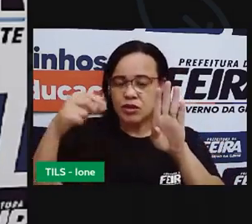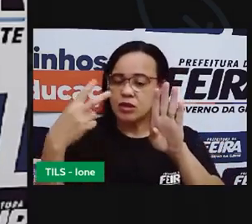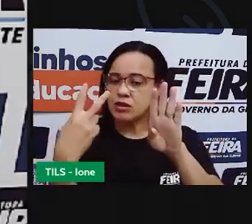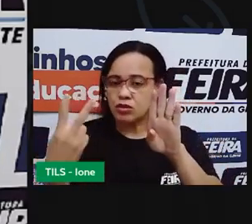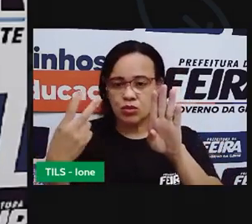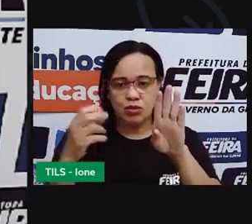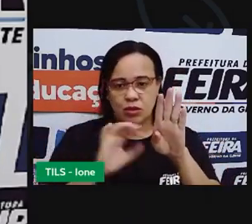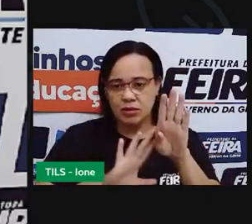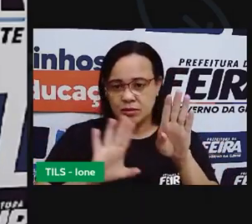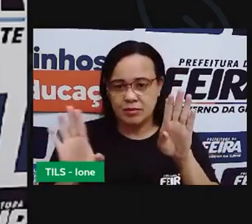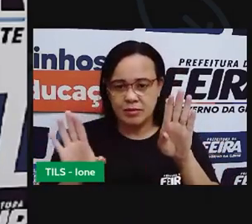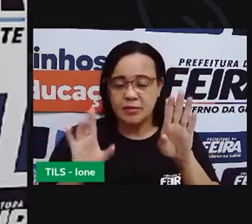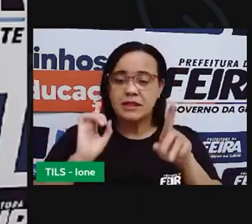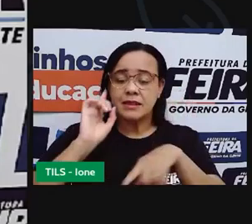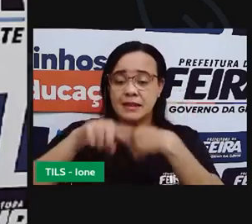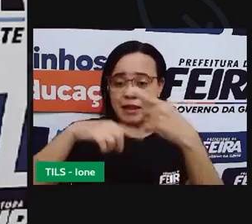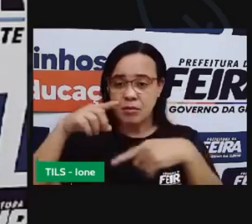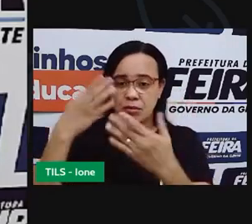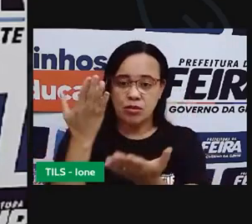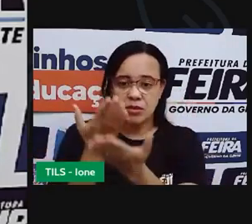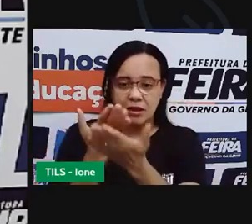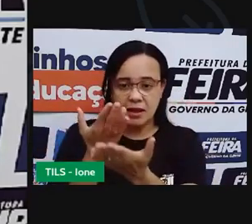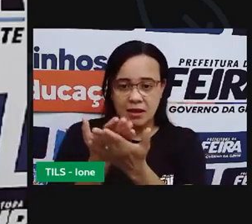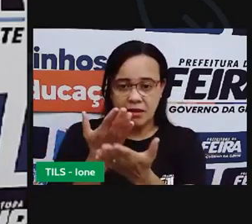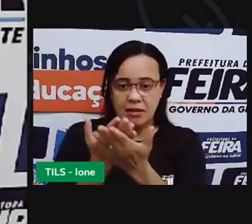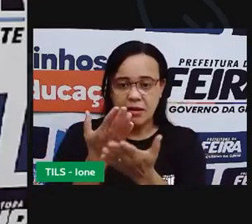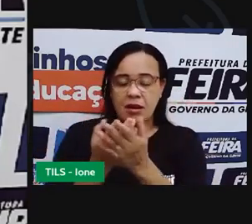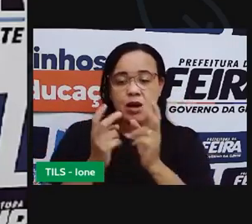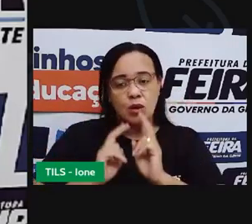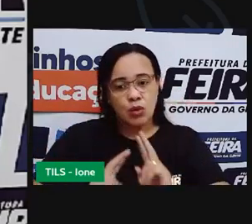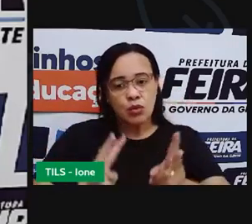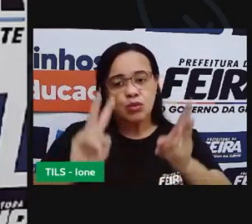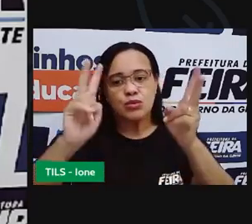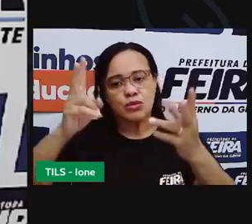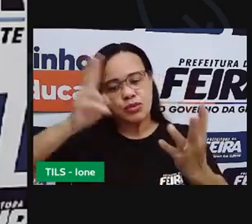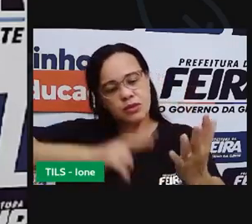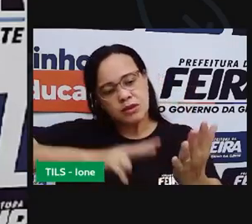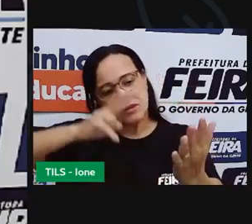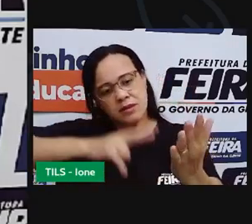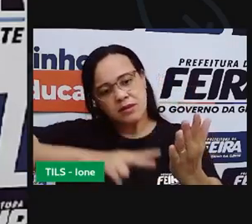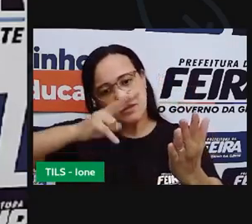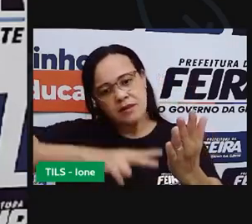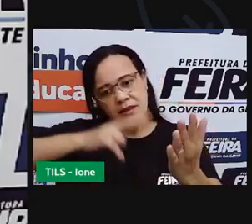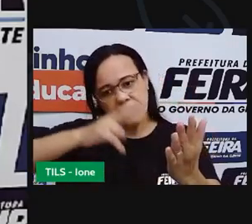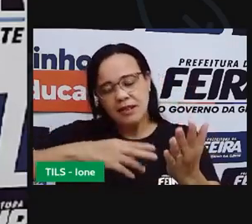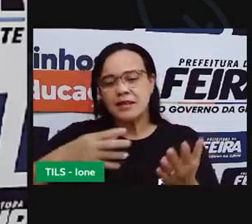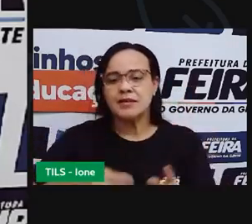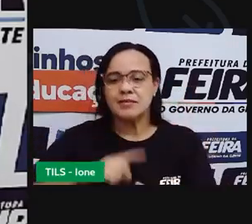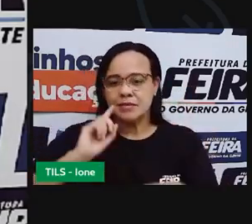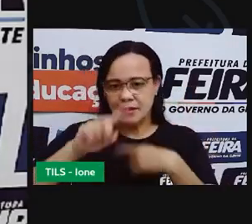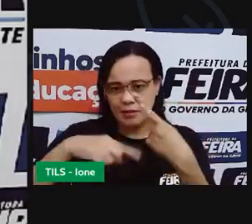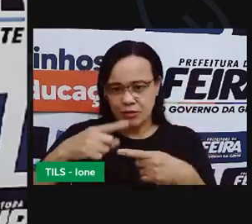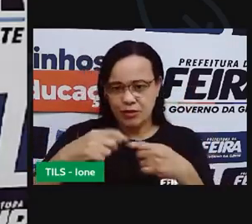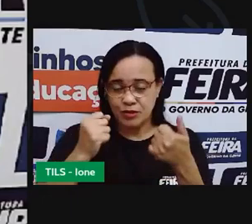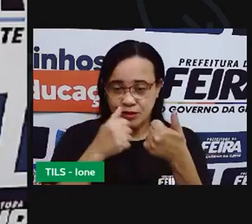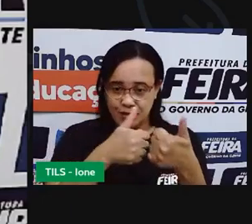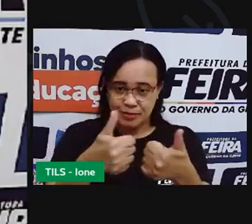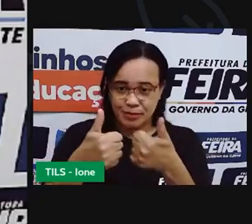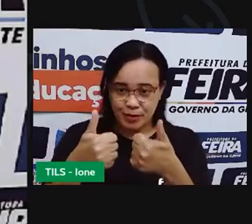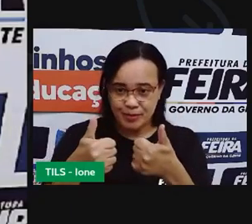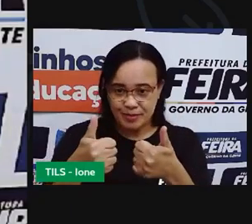E aí Nas outras Aulas Eu vou Lindo Outros Travalínguas Desse livro Tá bom?